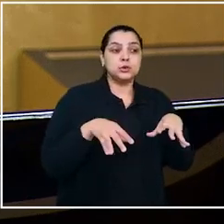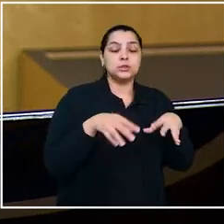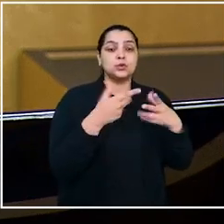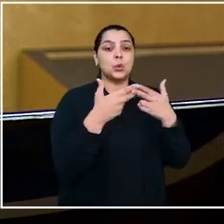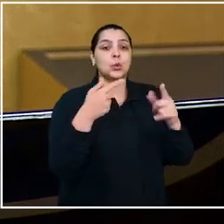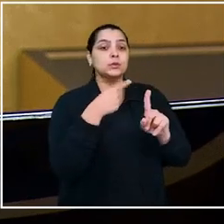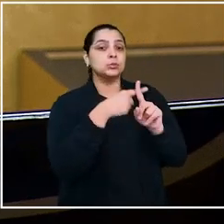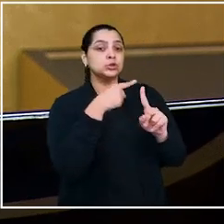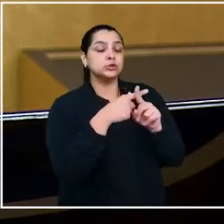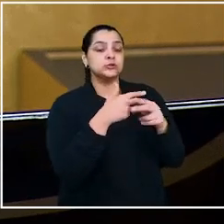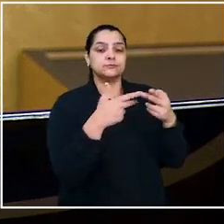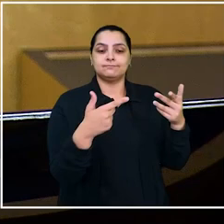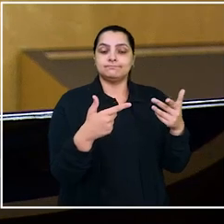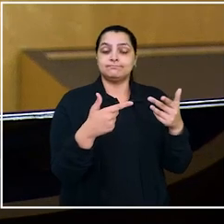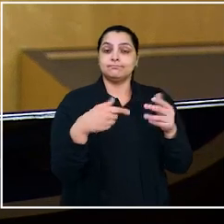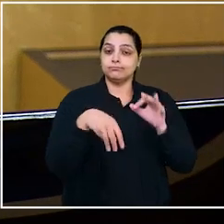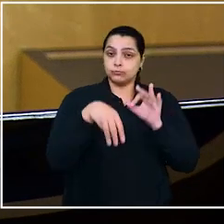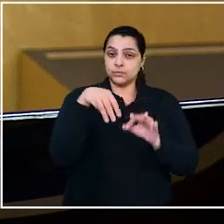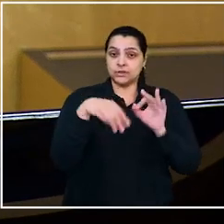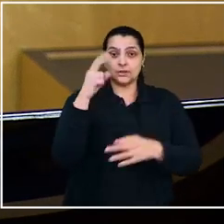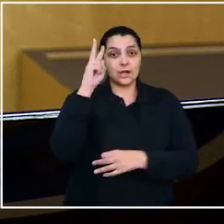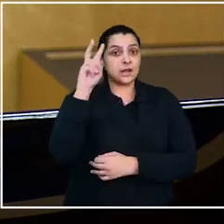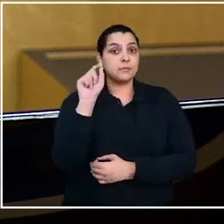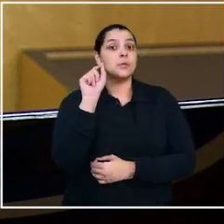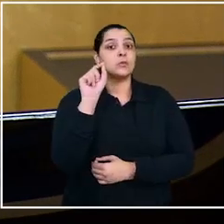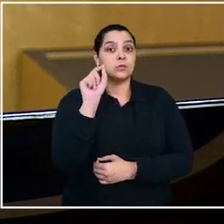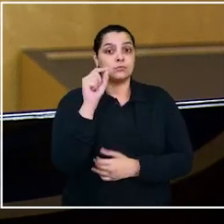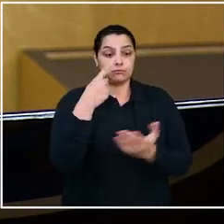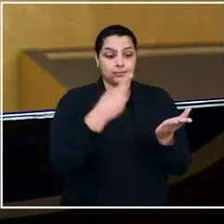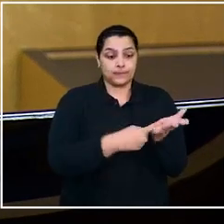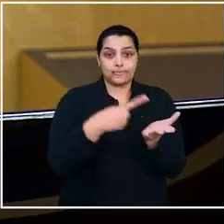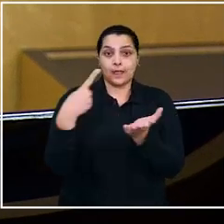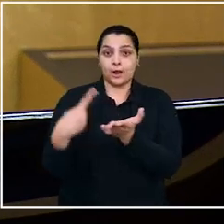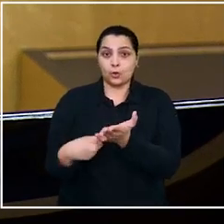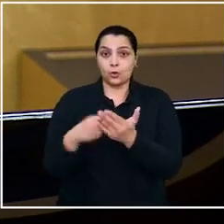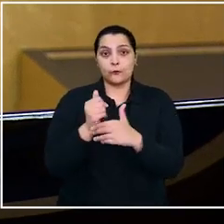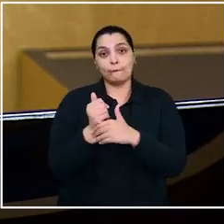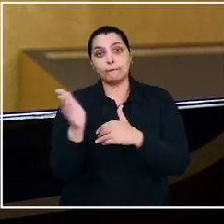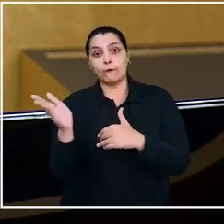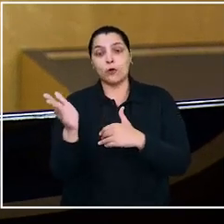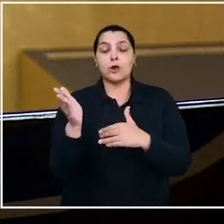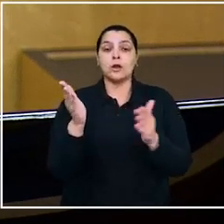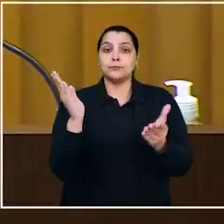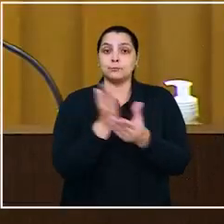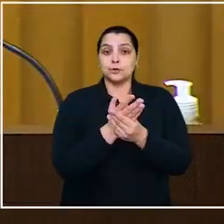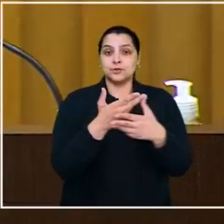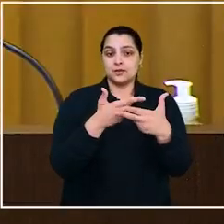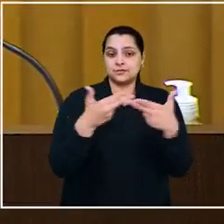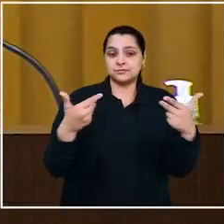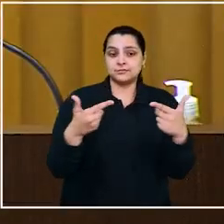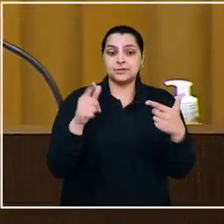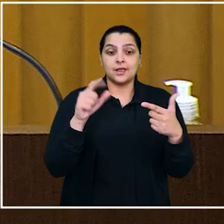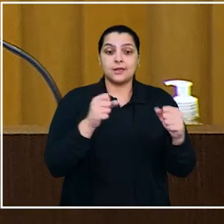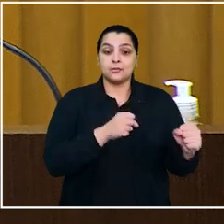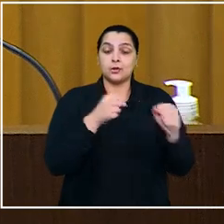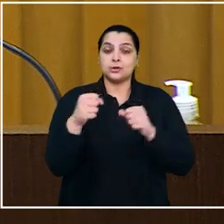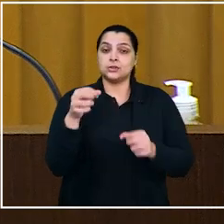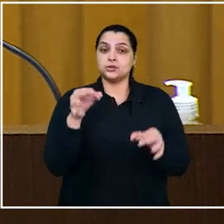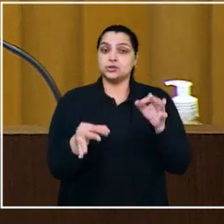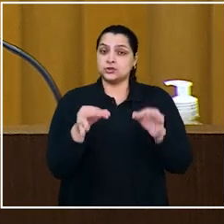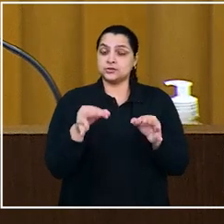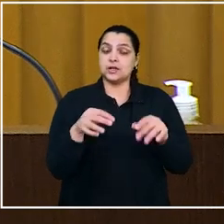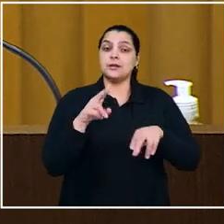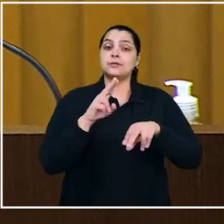prejuízos da transação. O ministro lembrou que a validação de acordos extrajudiciais foi atribuída ao Poder